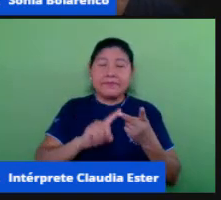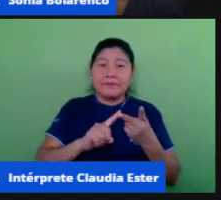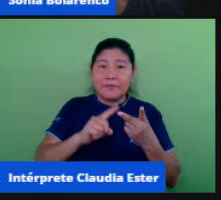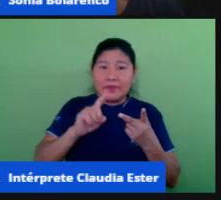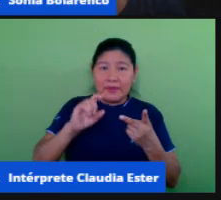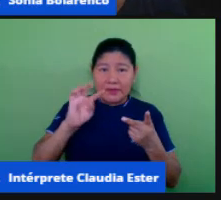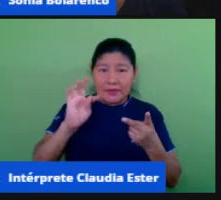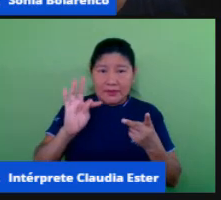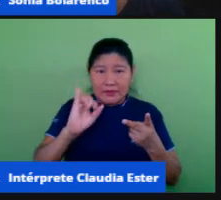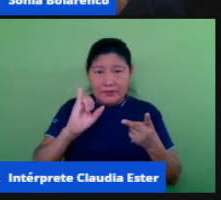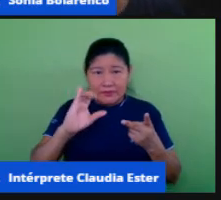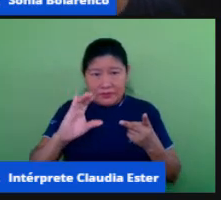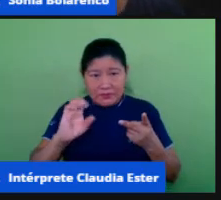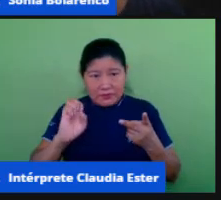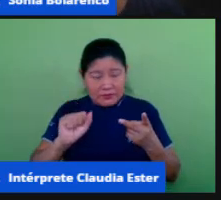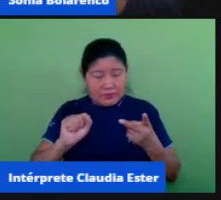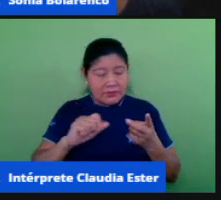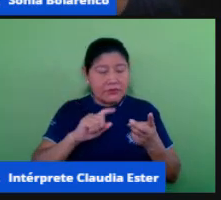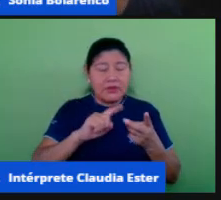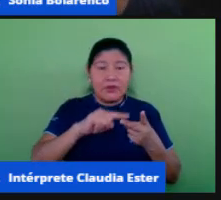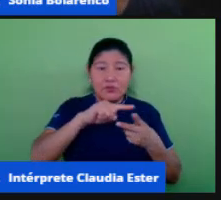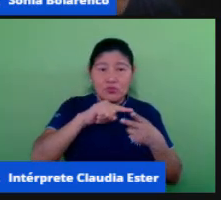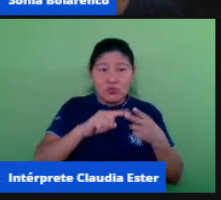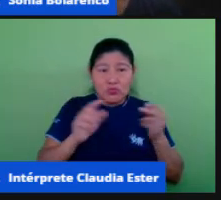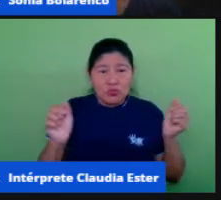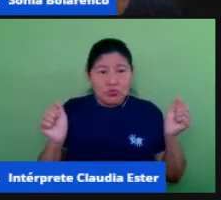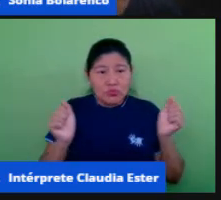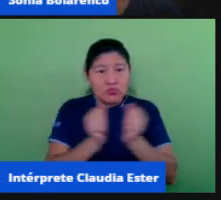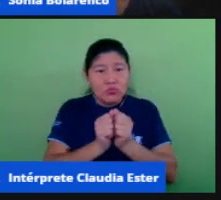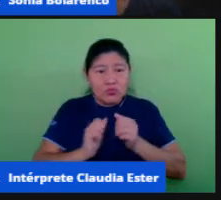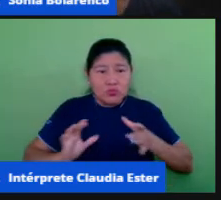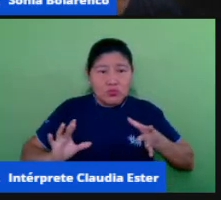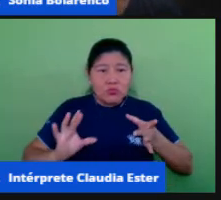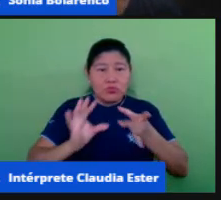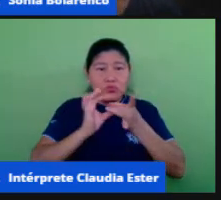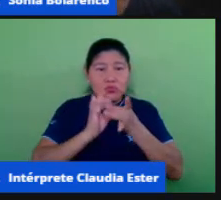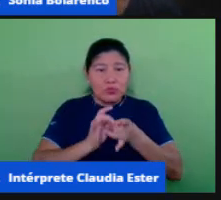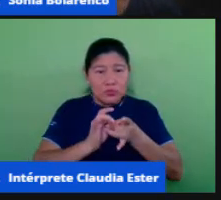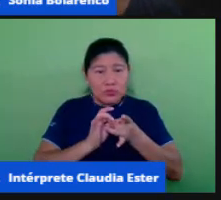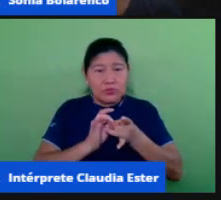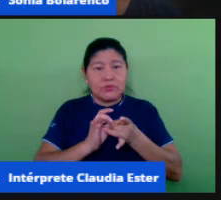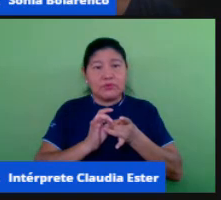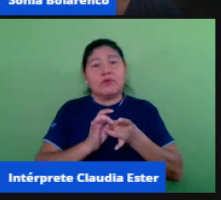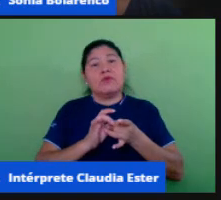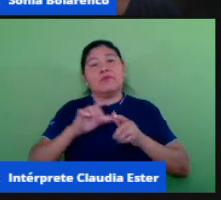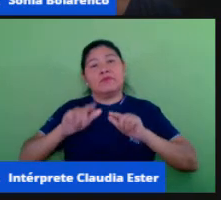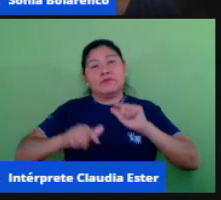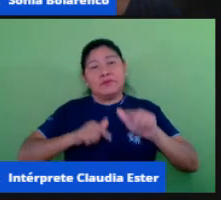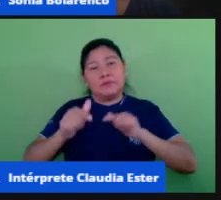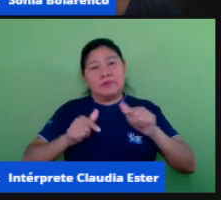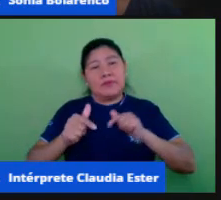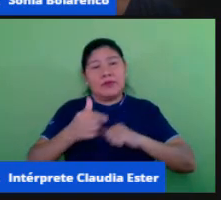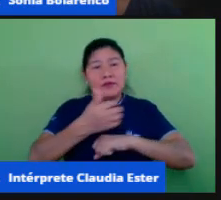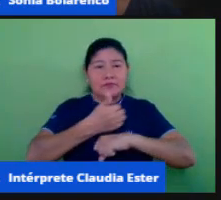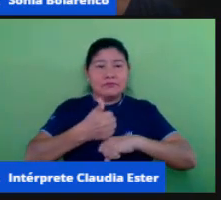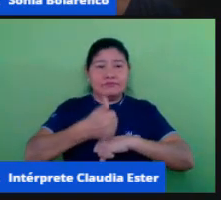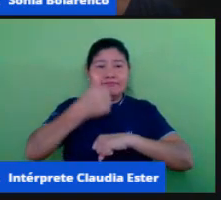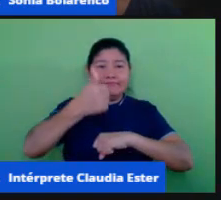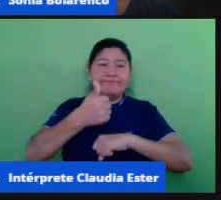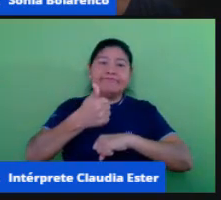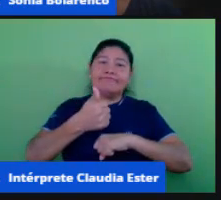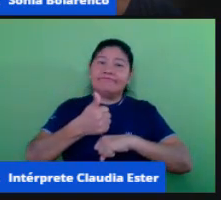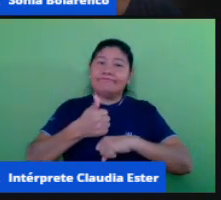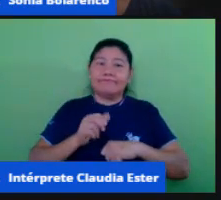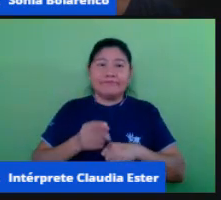Beloni coloca aqui né muito bem então ao mesmo tempo que nós estamos fazendo